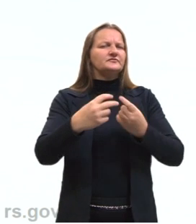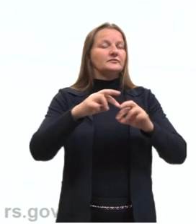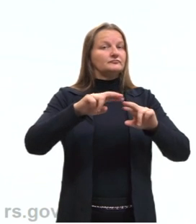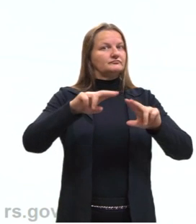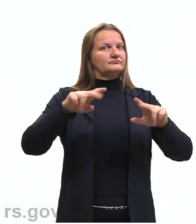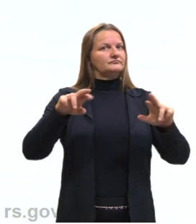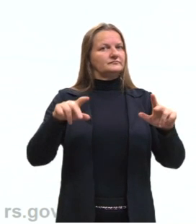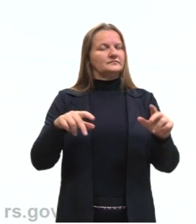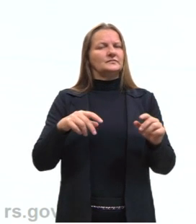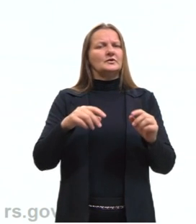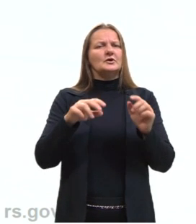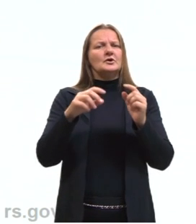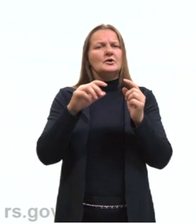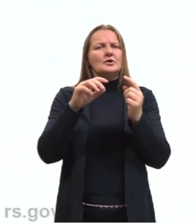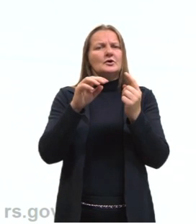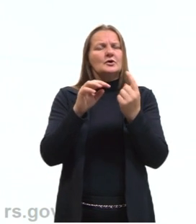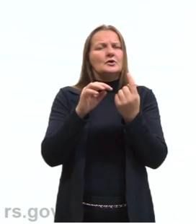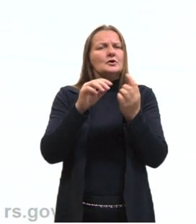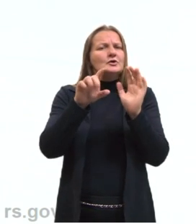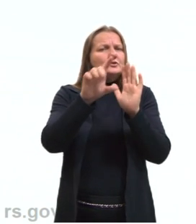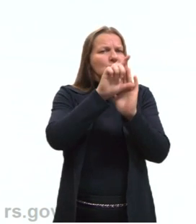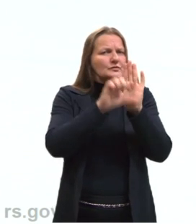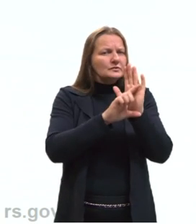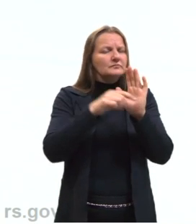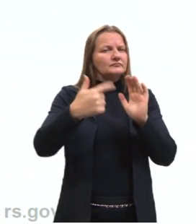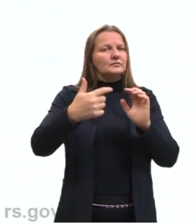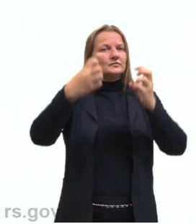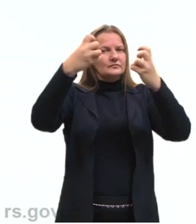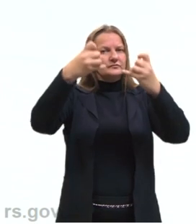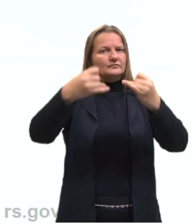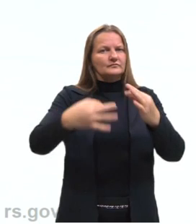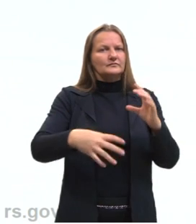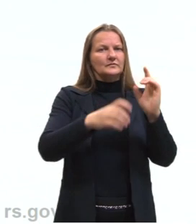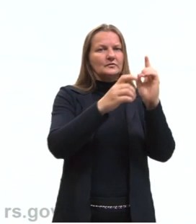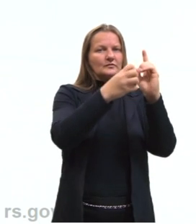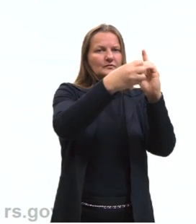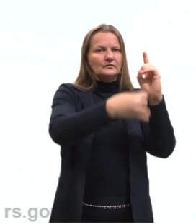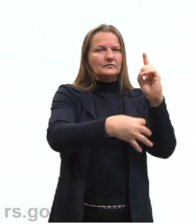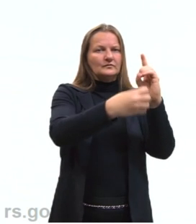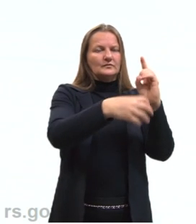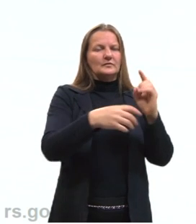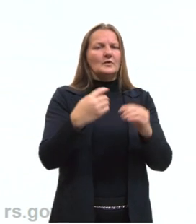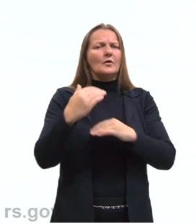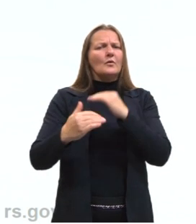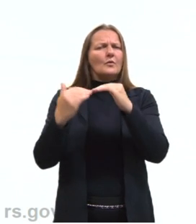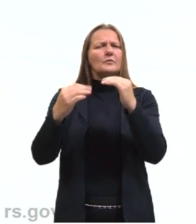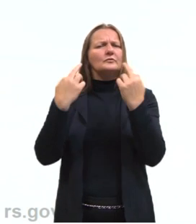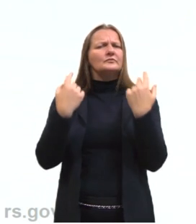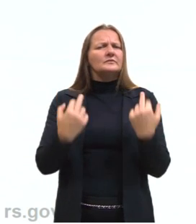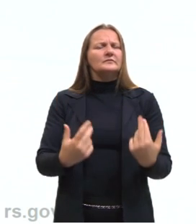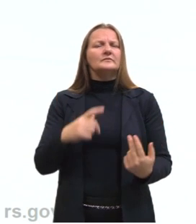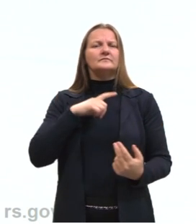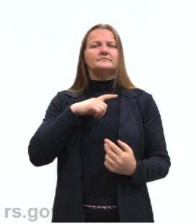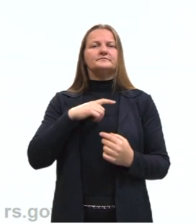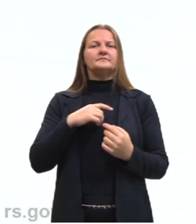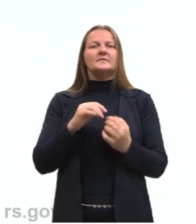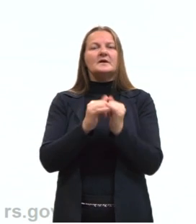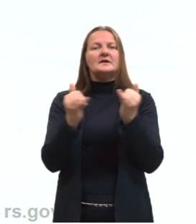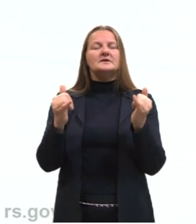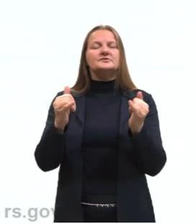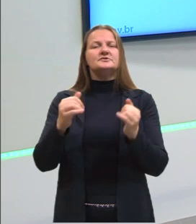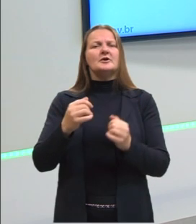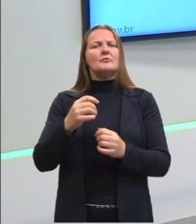ser enunciada de uma outra maneira. Em processos naturais, a energia de alta qualidade